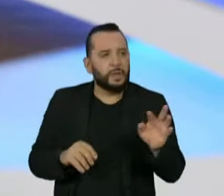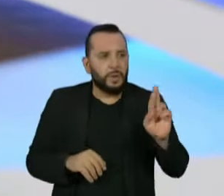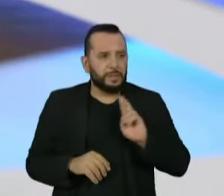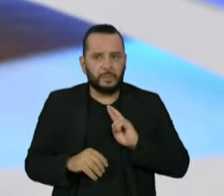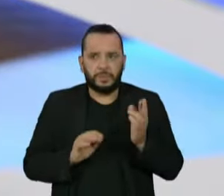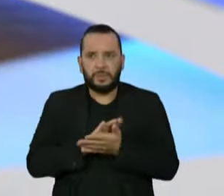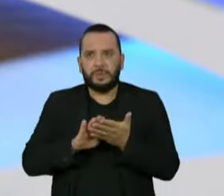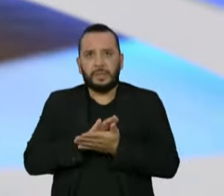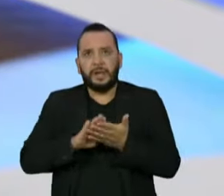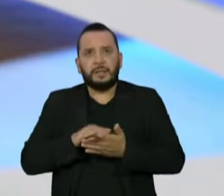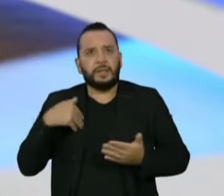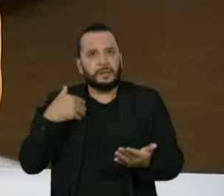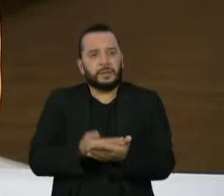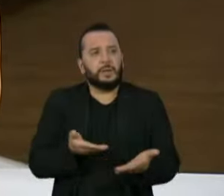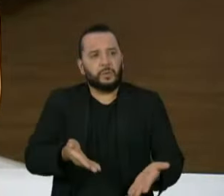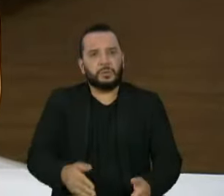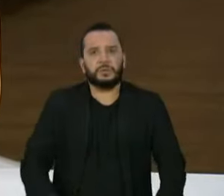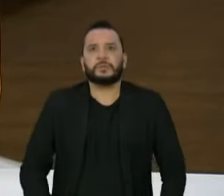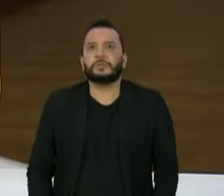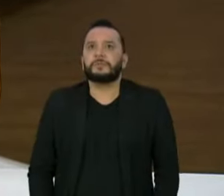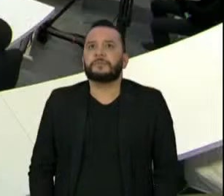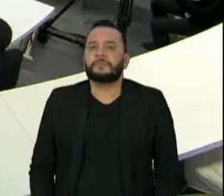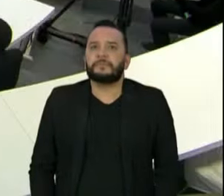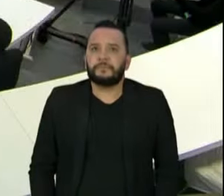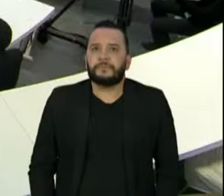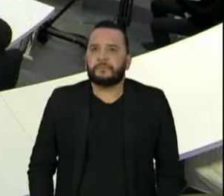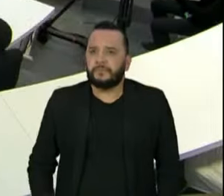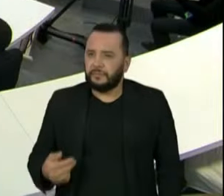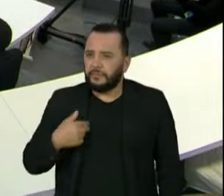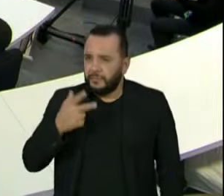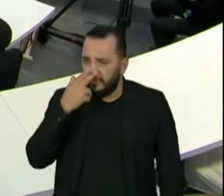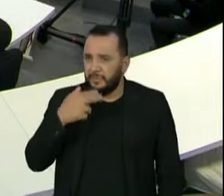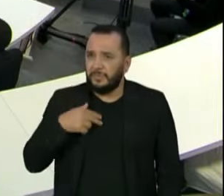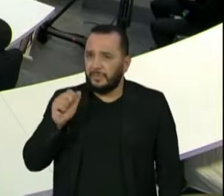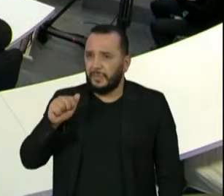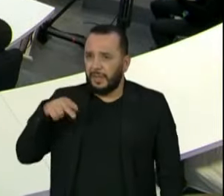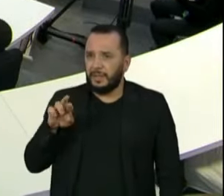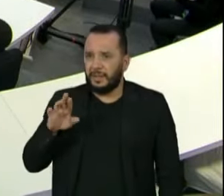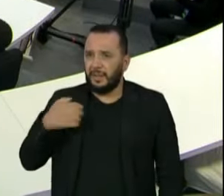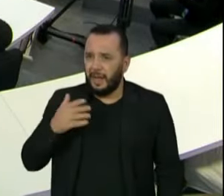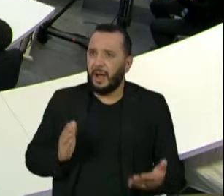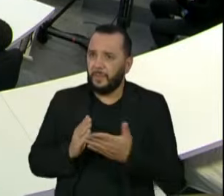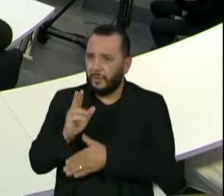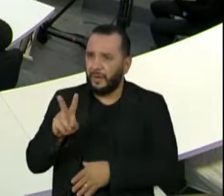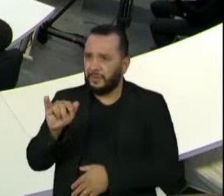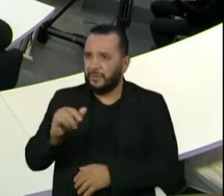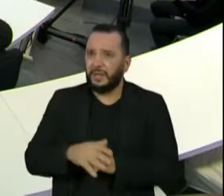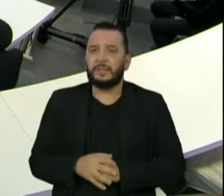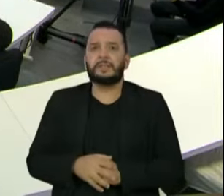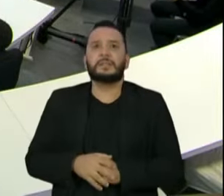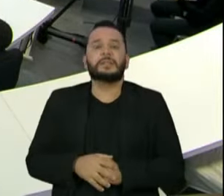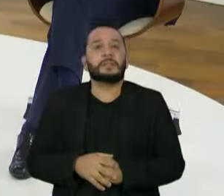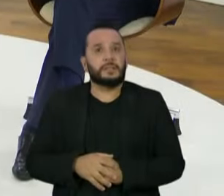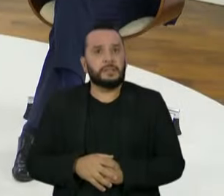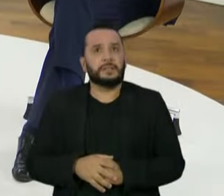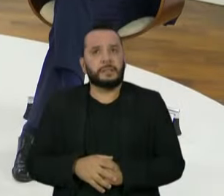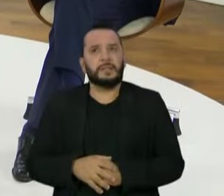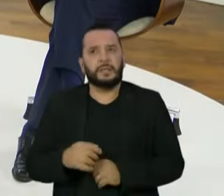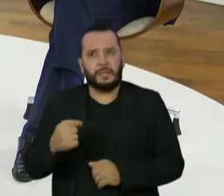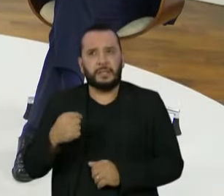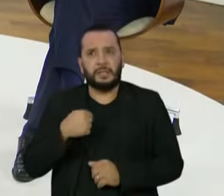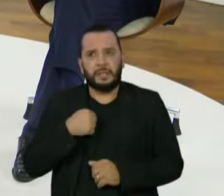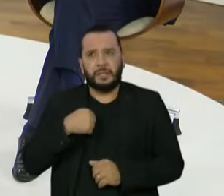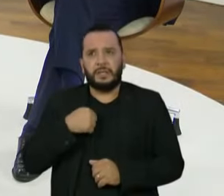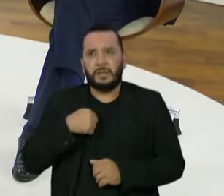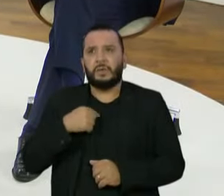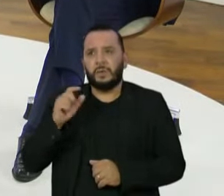de responder e continua assim até hoje. Senadora, o senhor acha que ele vai ser aprovado? André Mendonça? Se ele votado? Eu tenho assim, eu